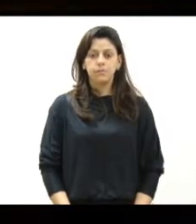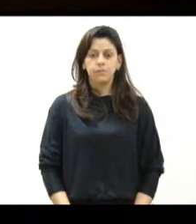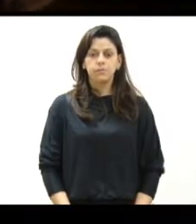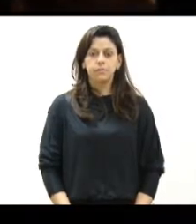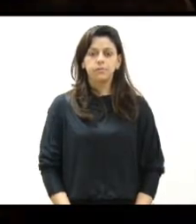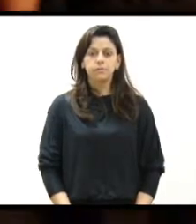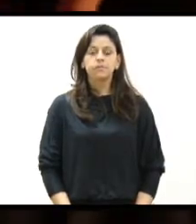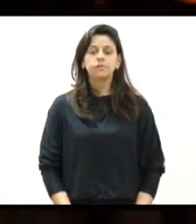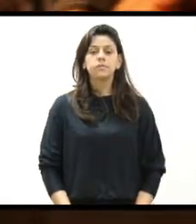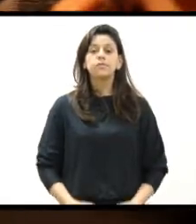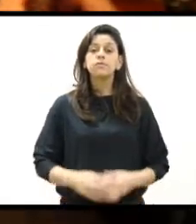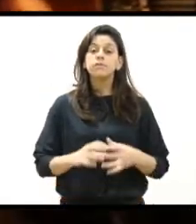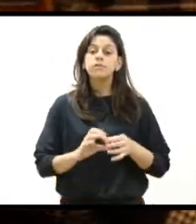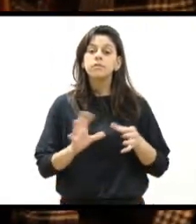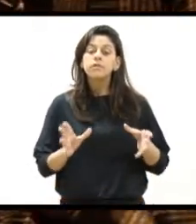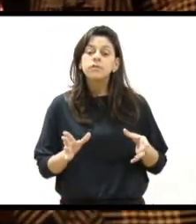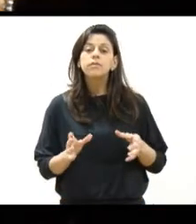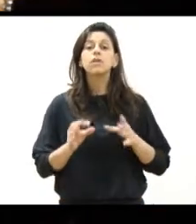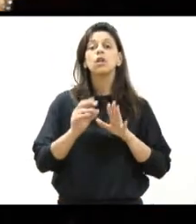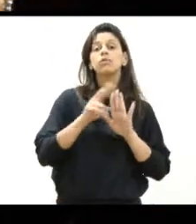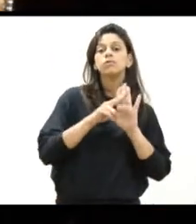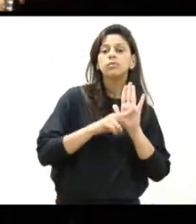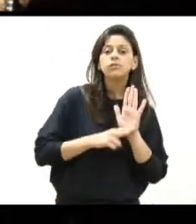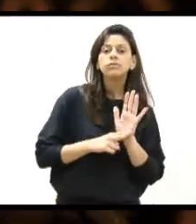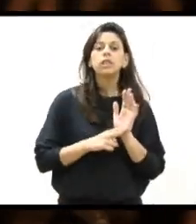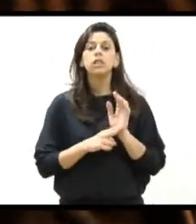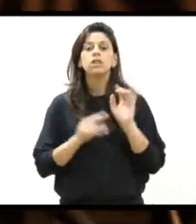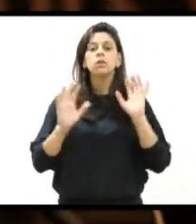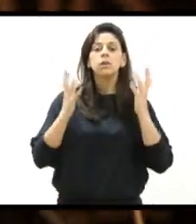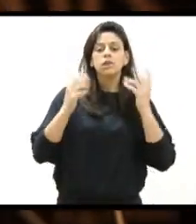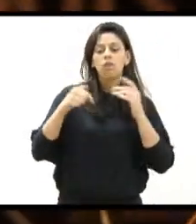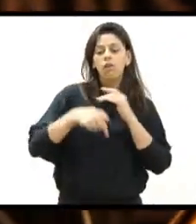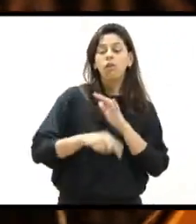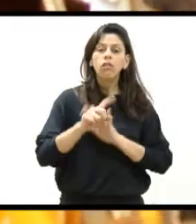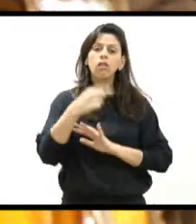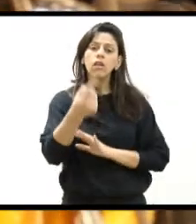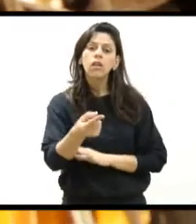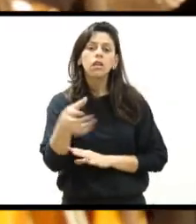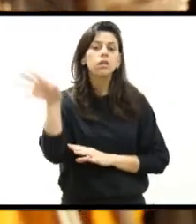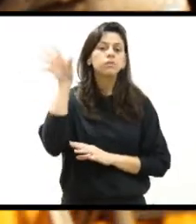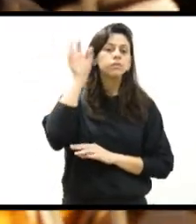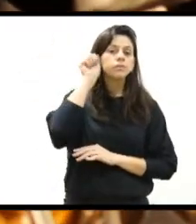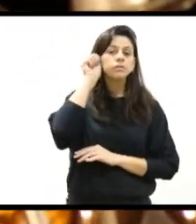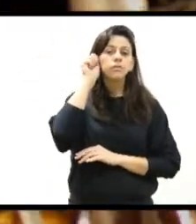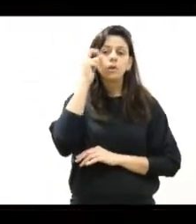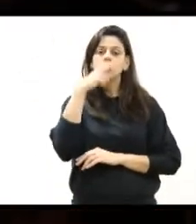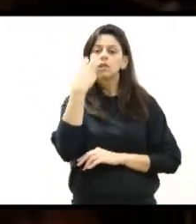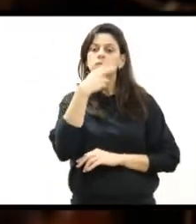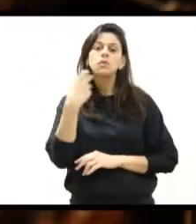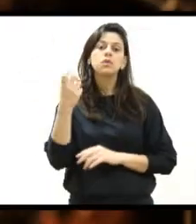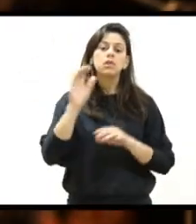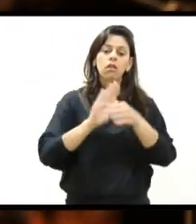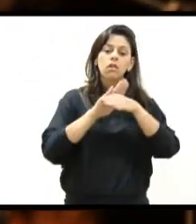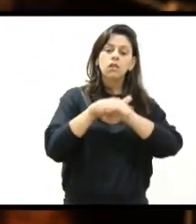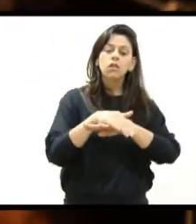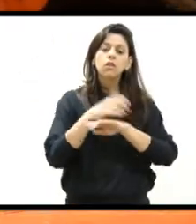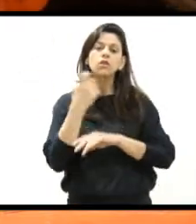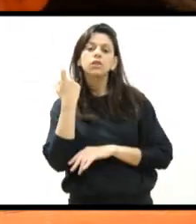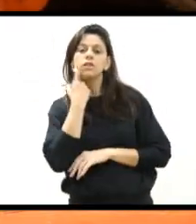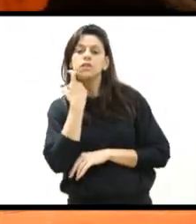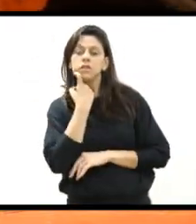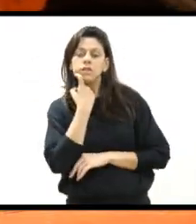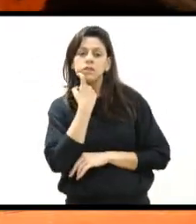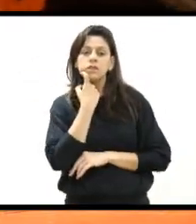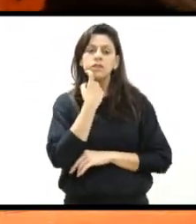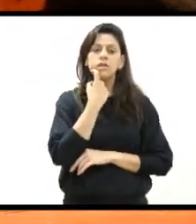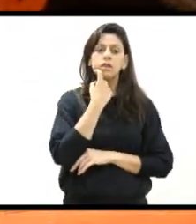E deste ofício das combinações, aqui e ali ouçam a música que tomou a noite de sexta. O choro do Quinteto